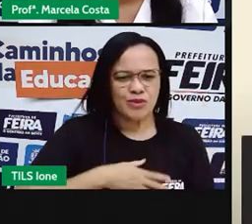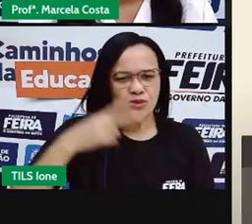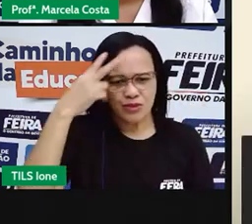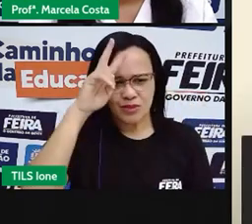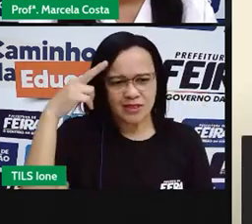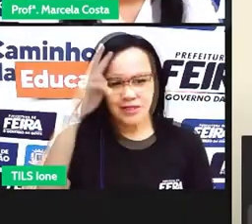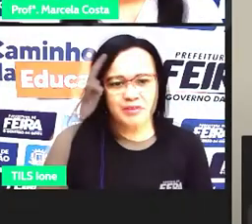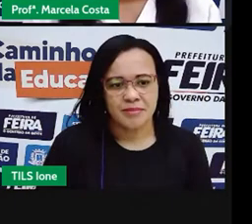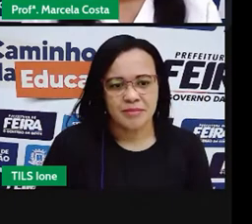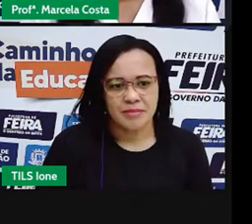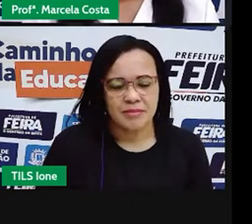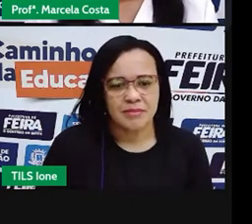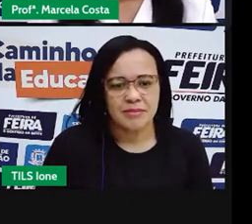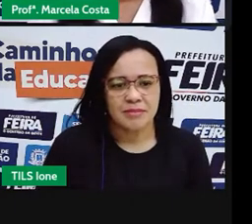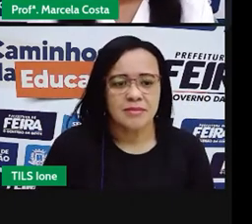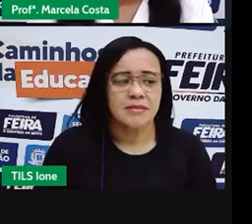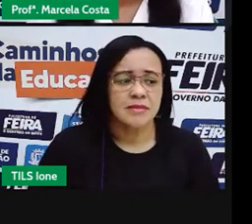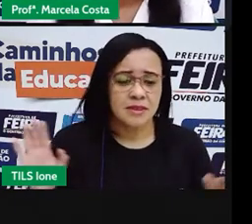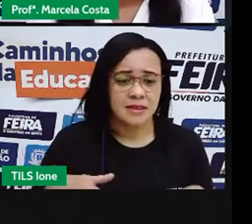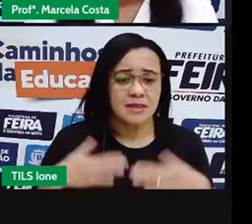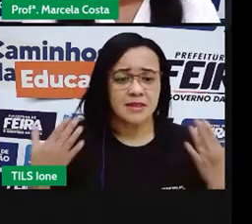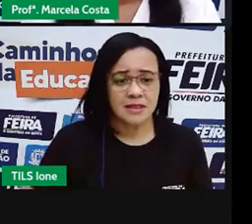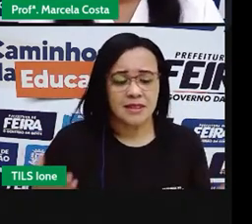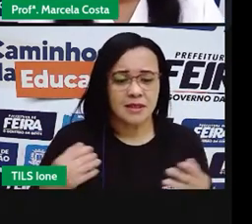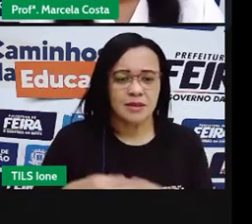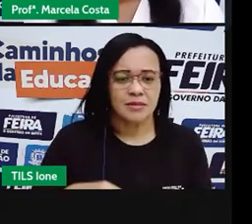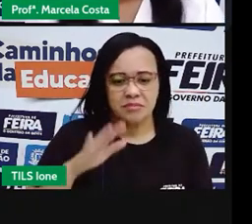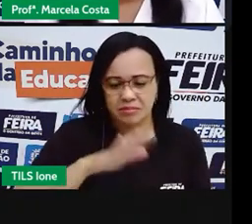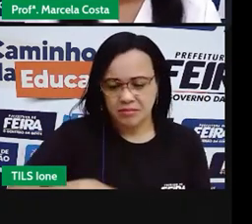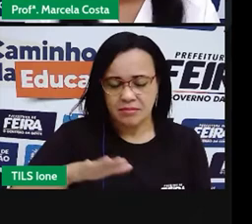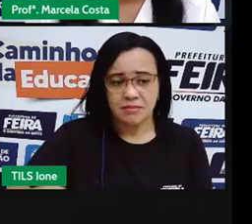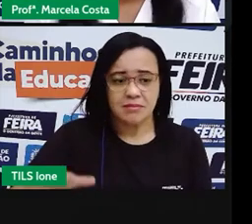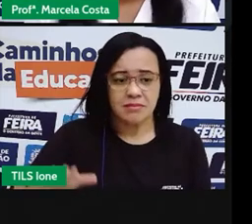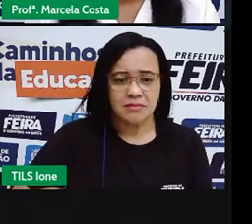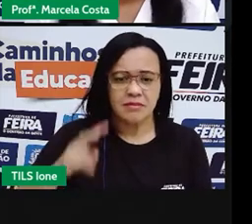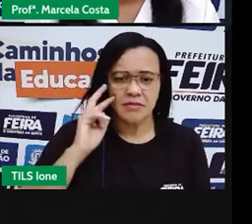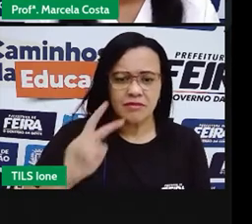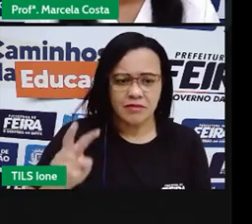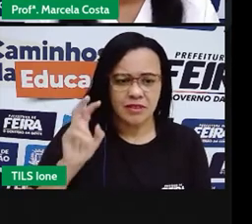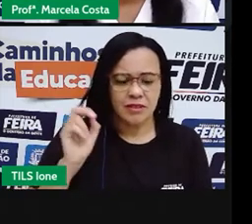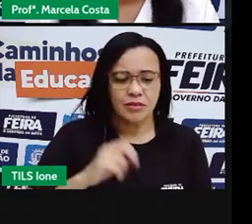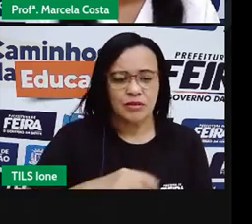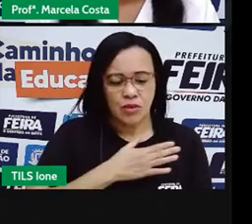pequenos cidadãos. Então, o que é isso? Vocês acharam o vídeo?